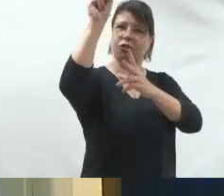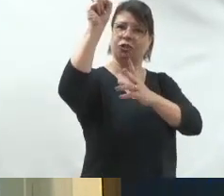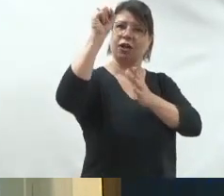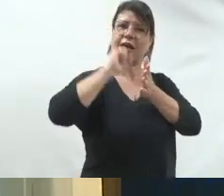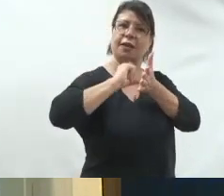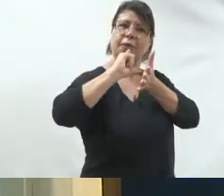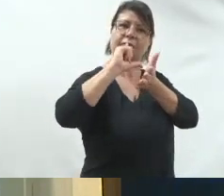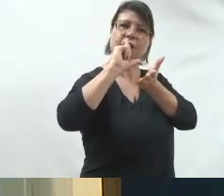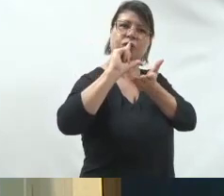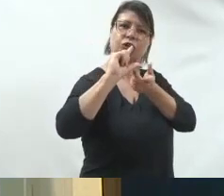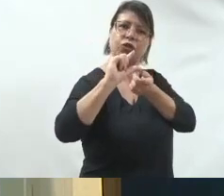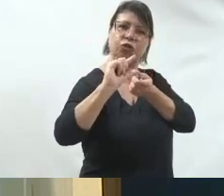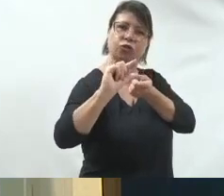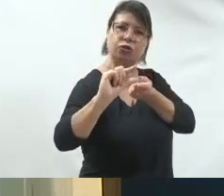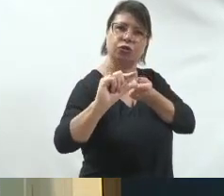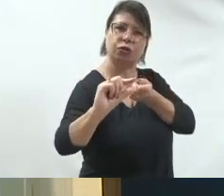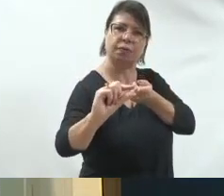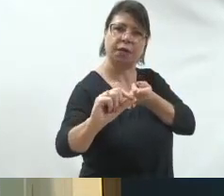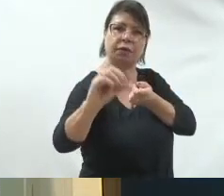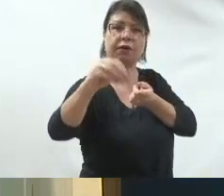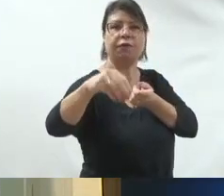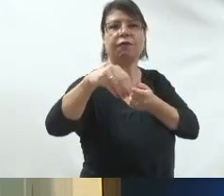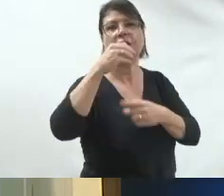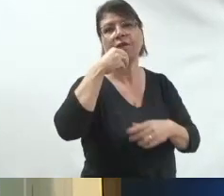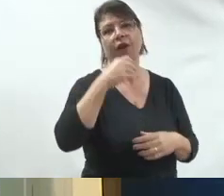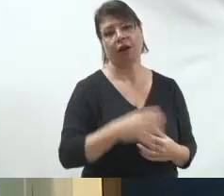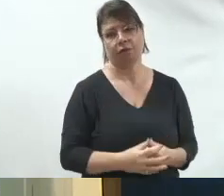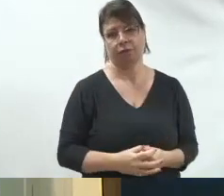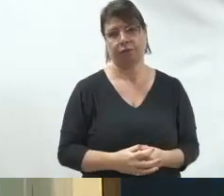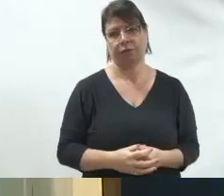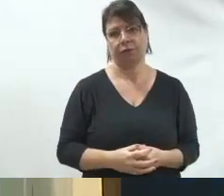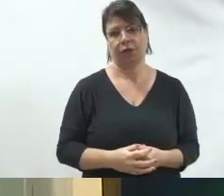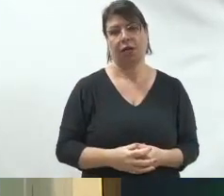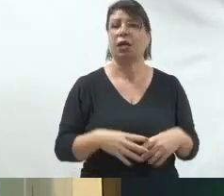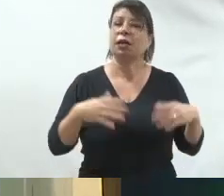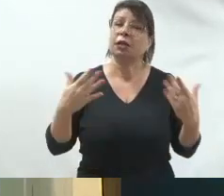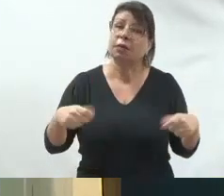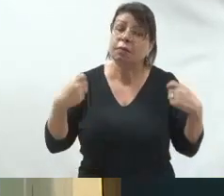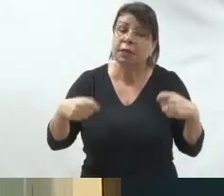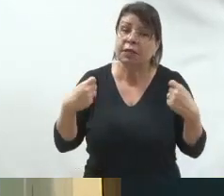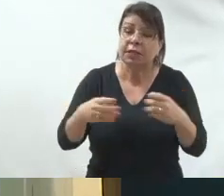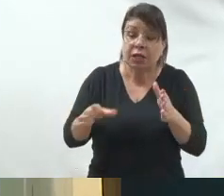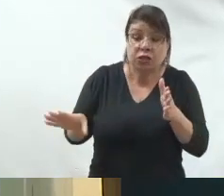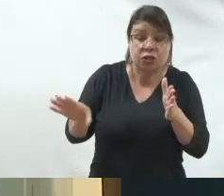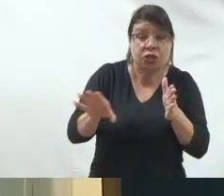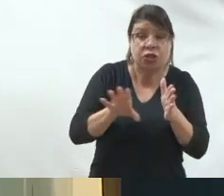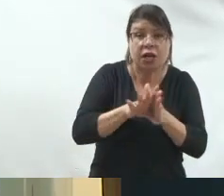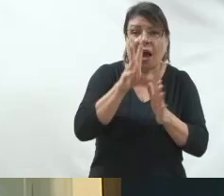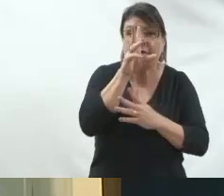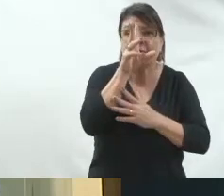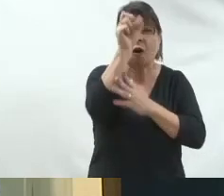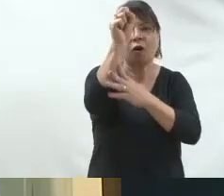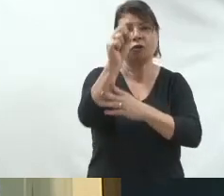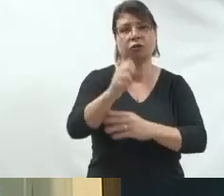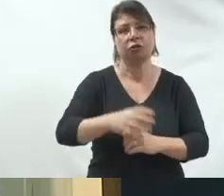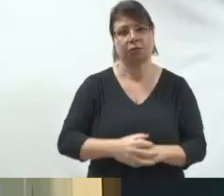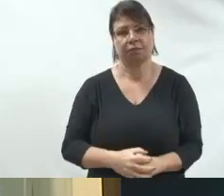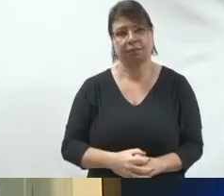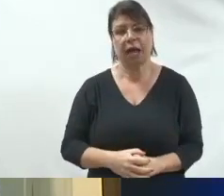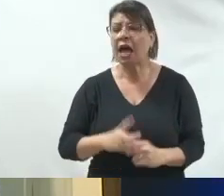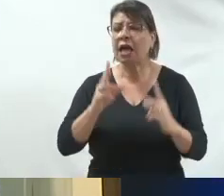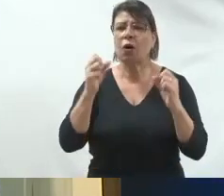gana, ela vai perdendo motivação. Saiu corretamente porque você achou que a sua campanha era uma corrida de 100 metros.